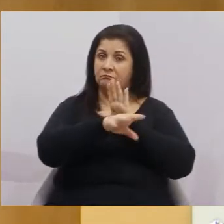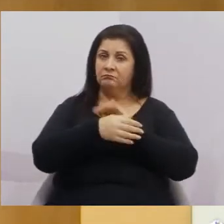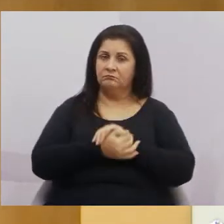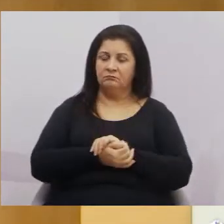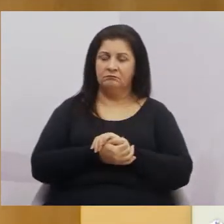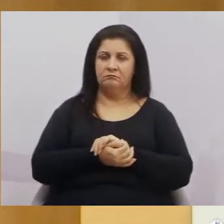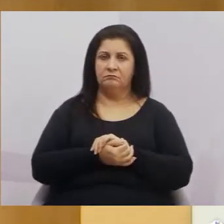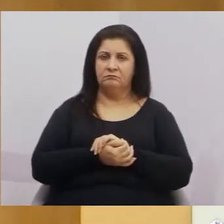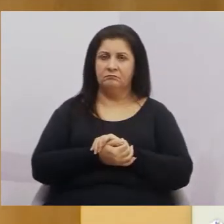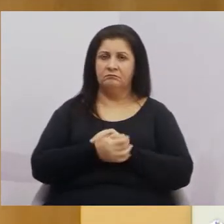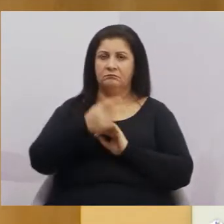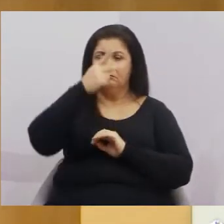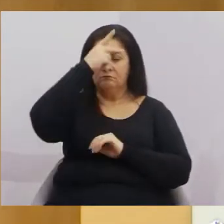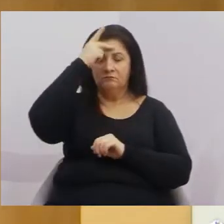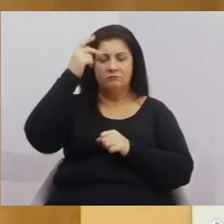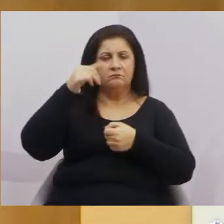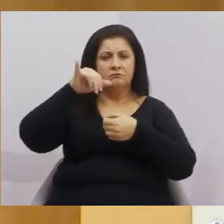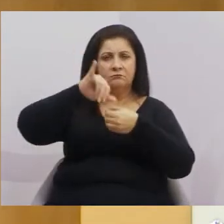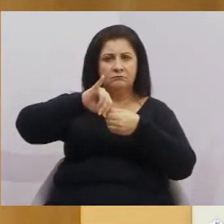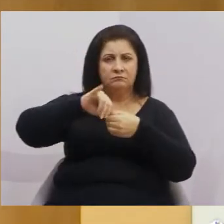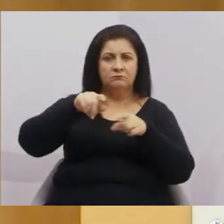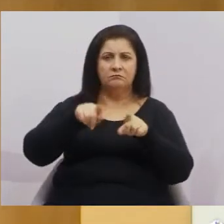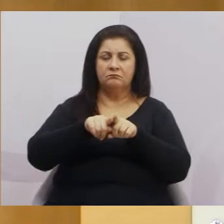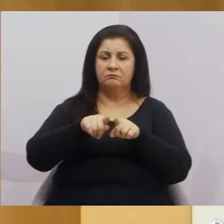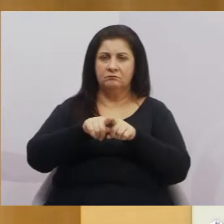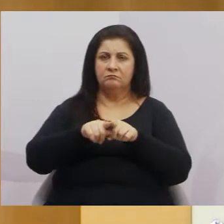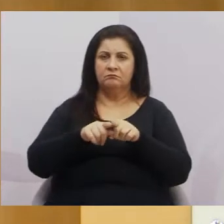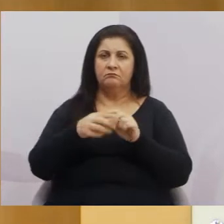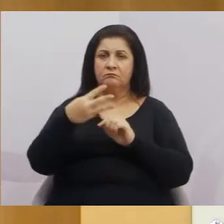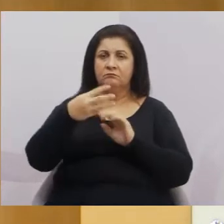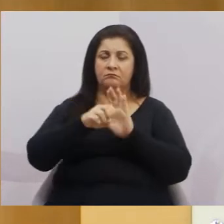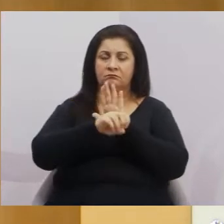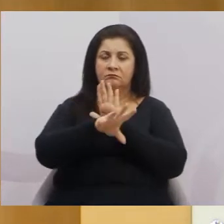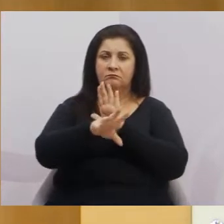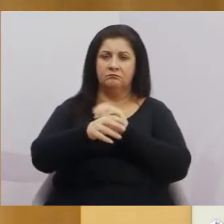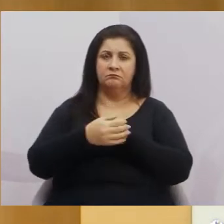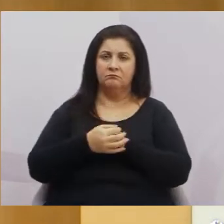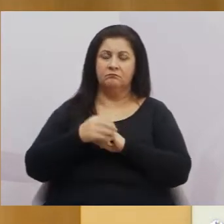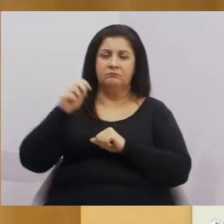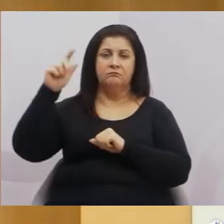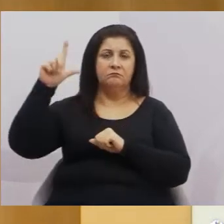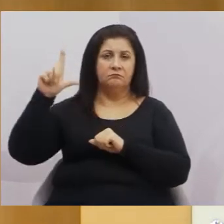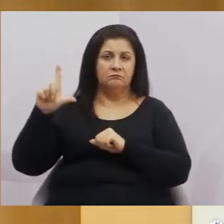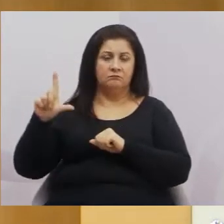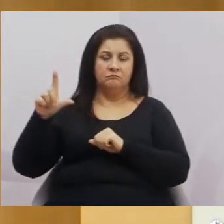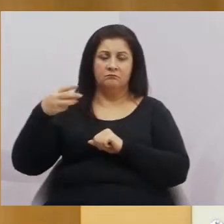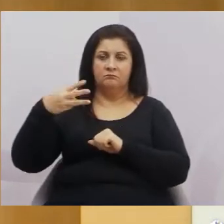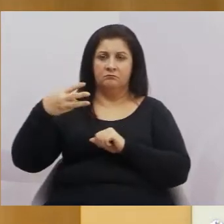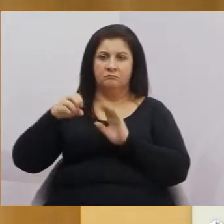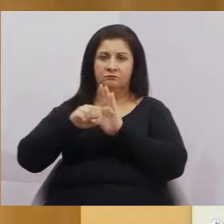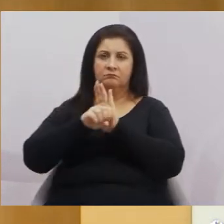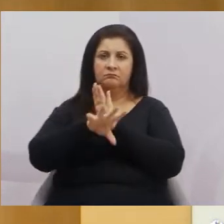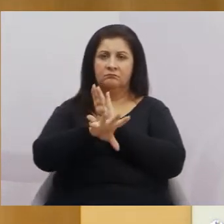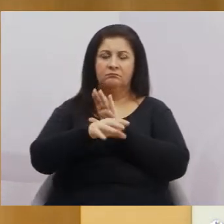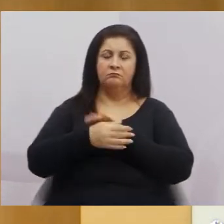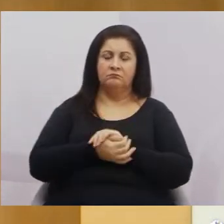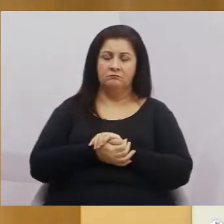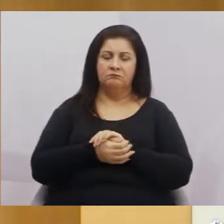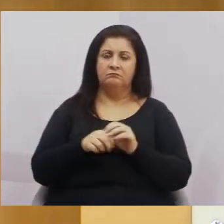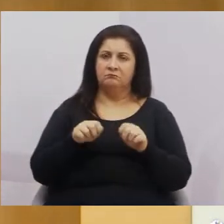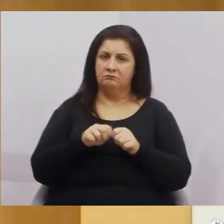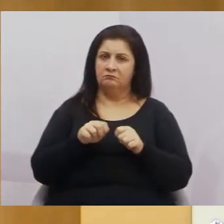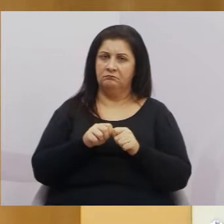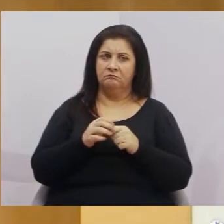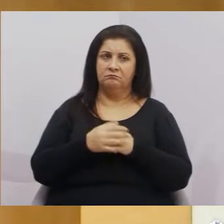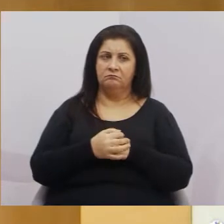pessoas da região central, três indicações, região leste, três indicações foram feitas,